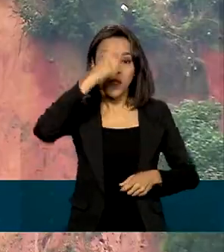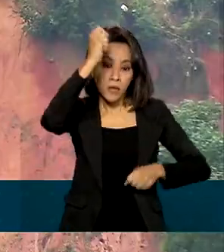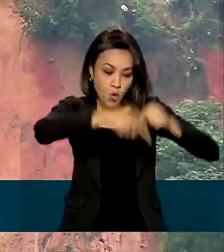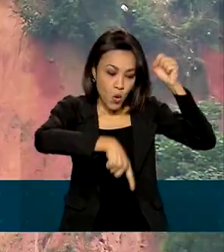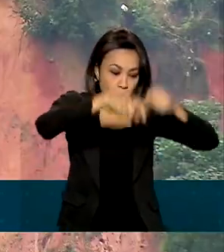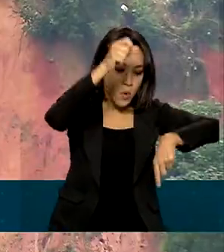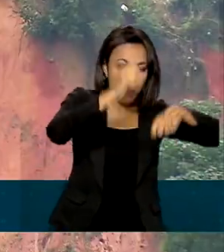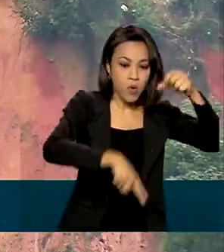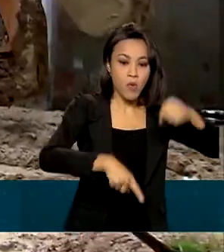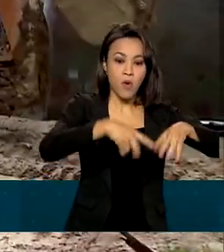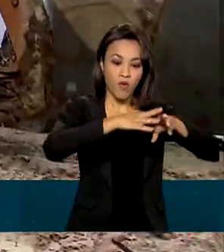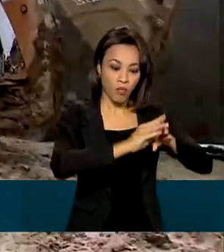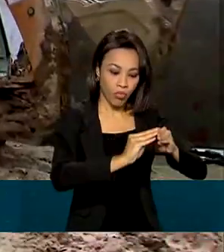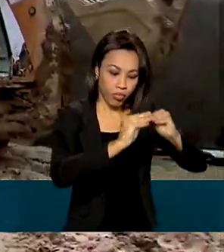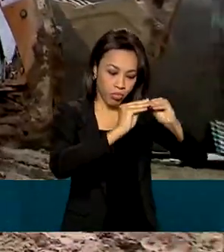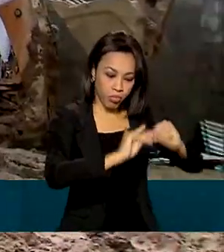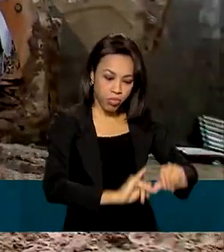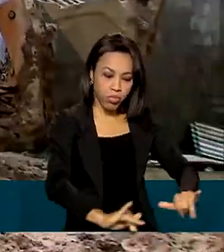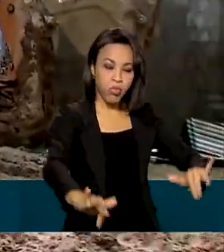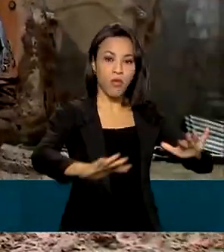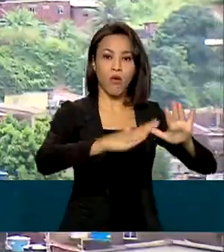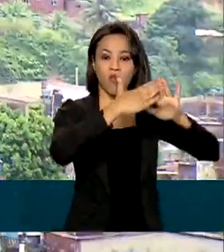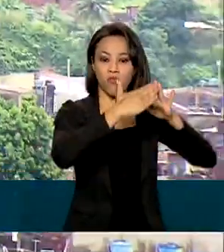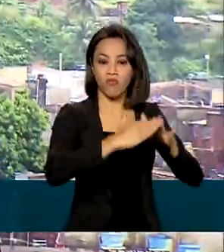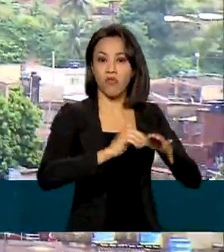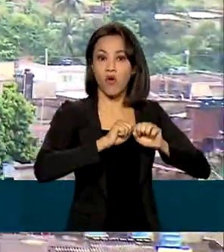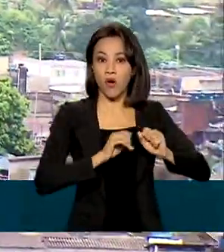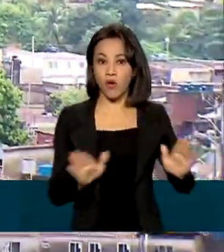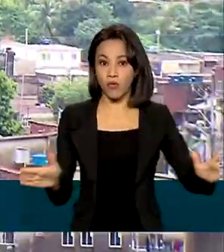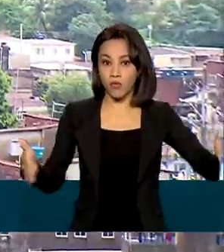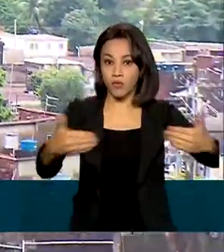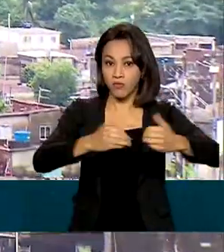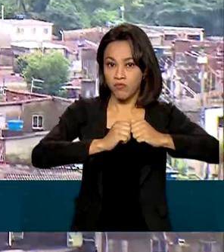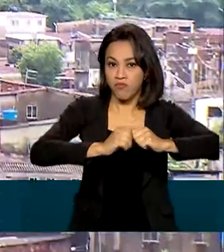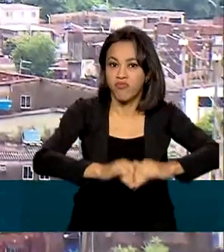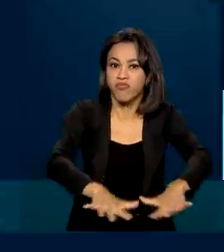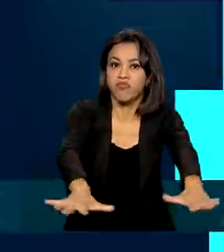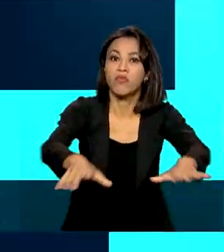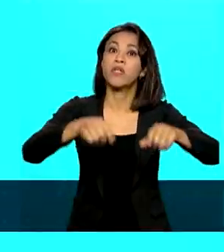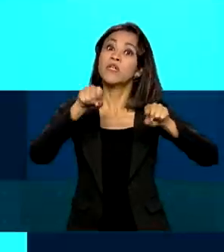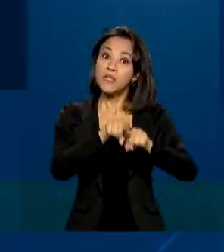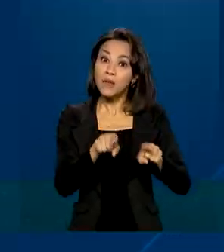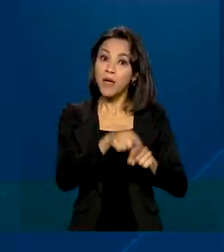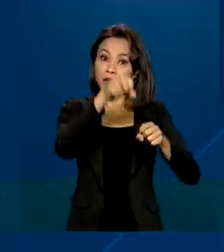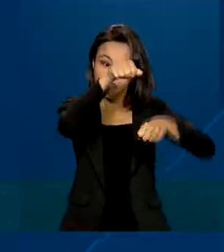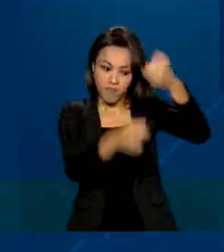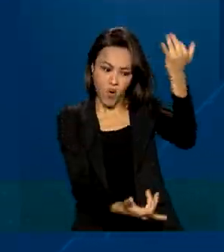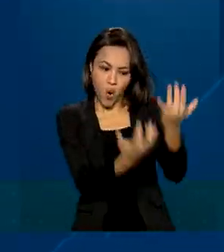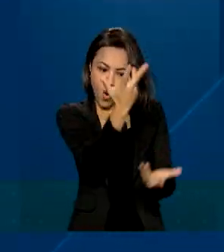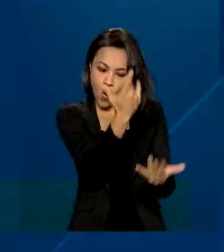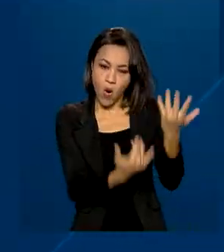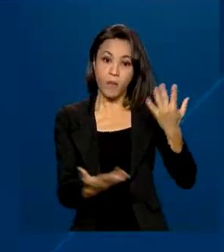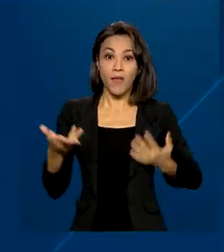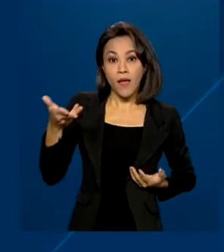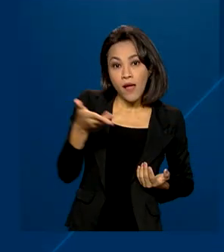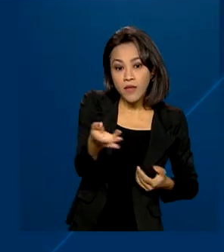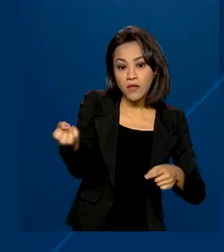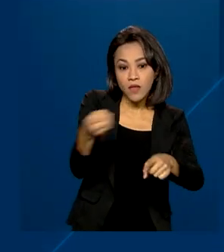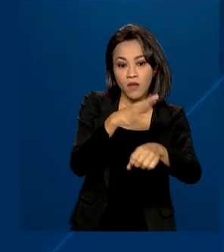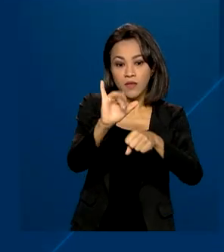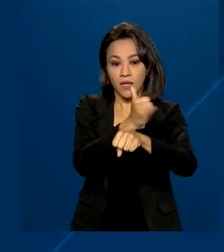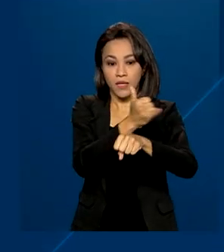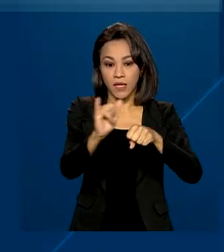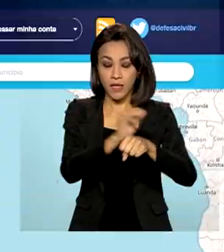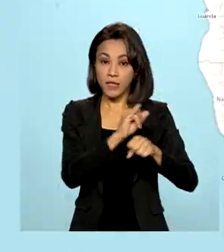deslizamento de solo, rompimento de barragem e até incêndio florestal. A nova ferramenta vai funcionar assim. As